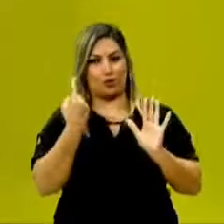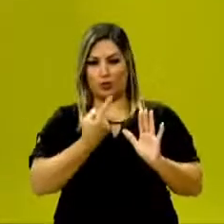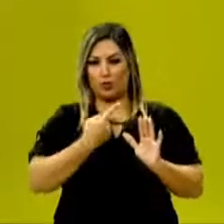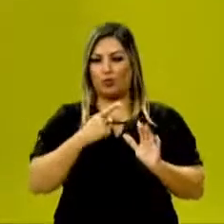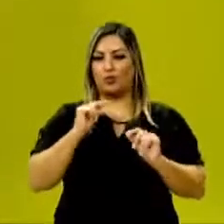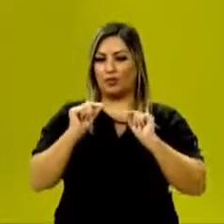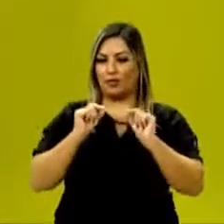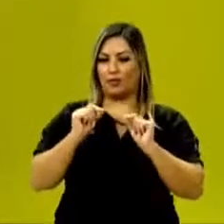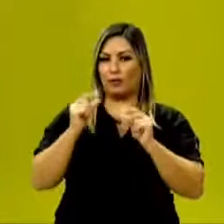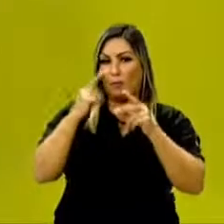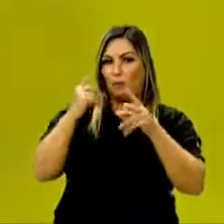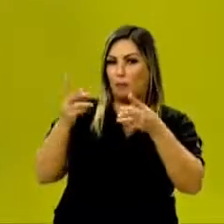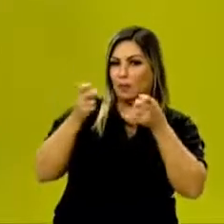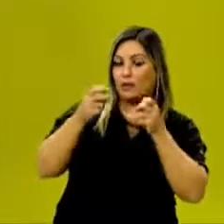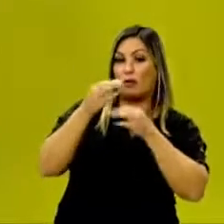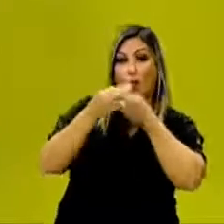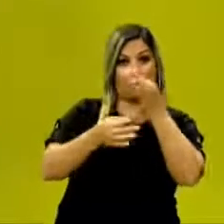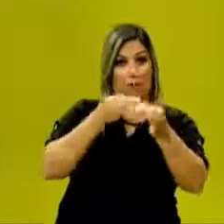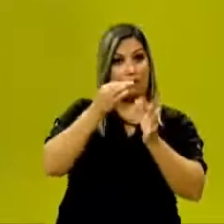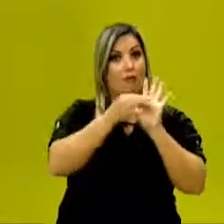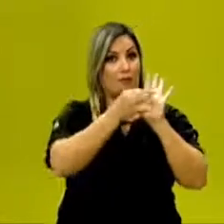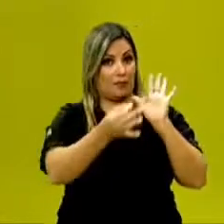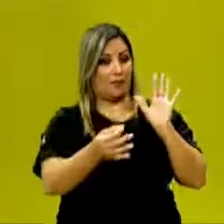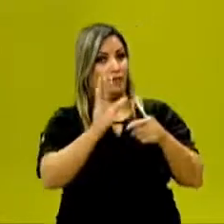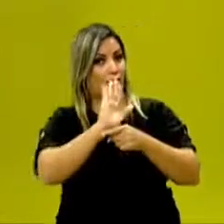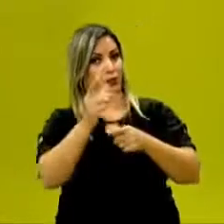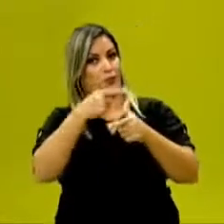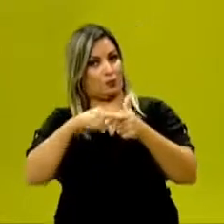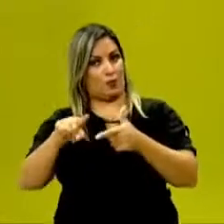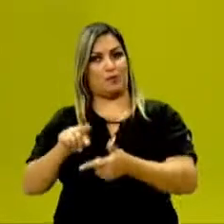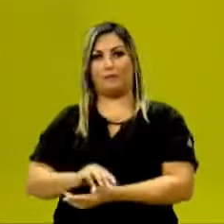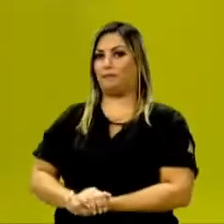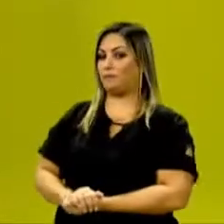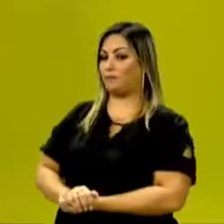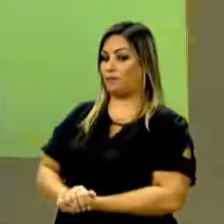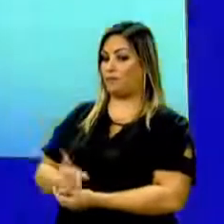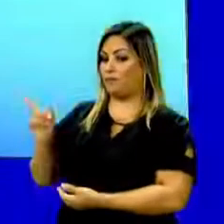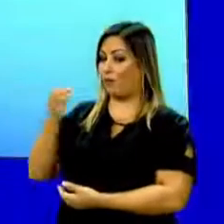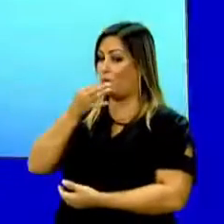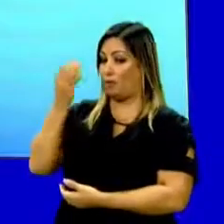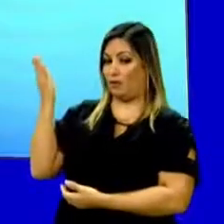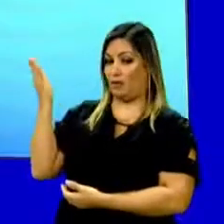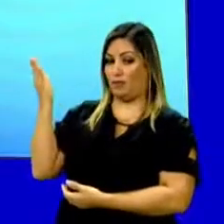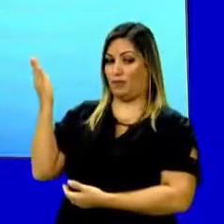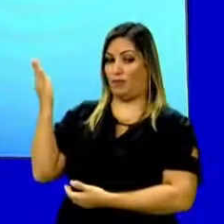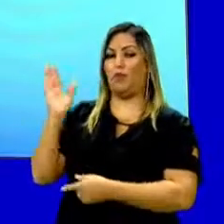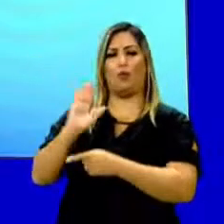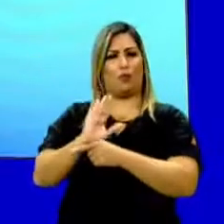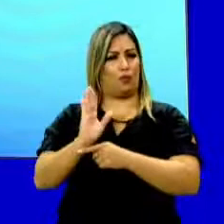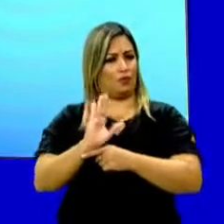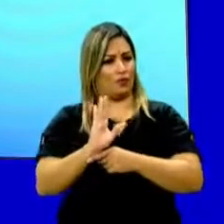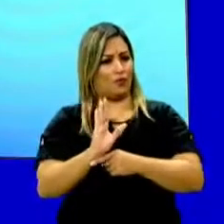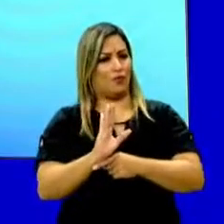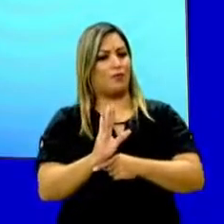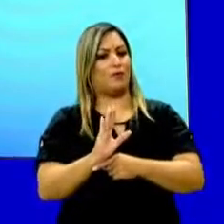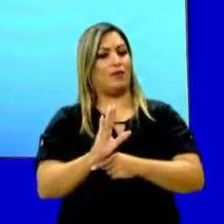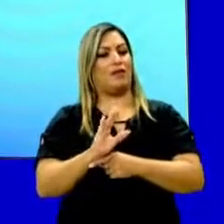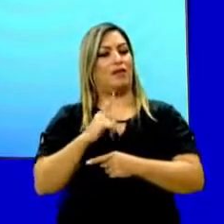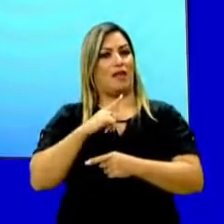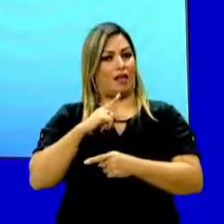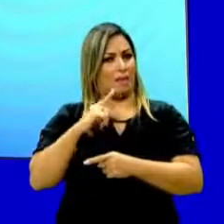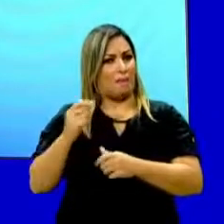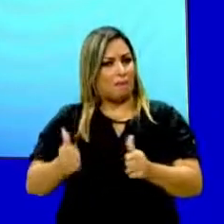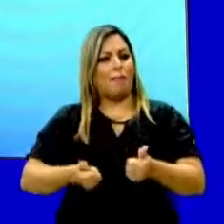ver a parte opinativa sobre o filme, olha aqui, Aqui já é opinião, de olho na tela. O filme